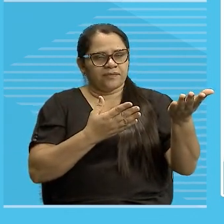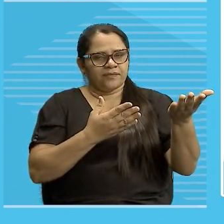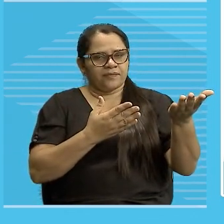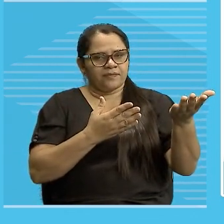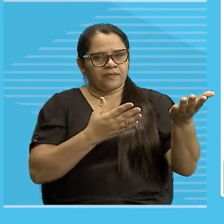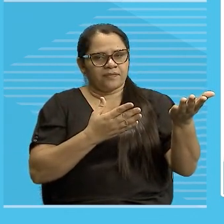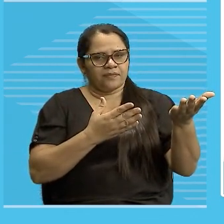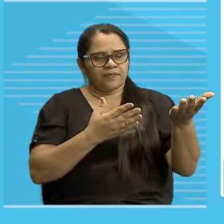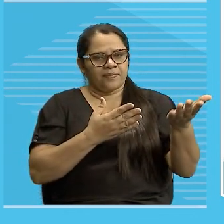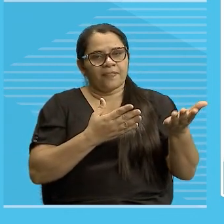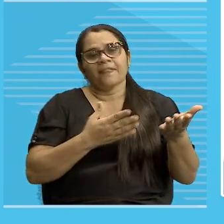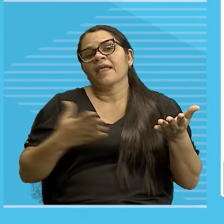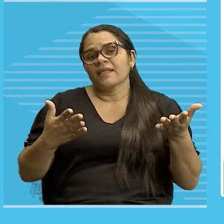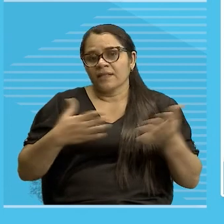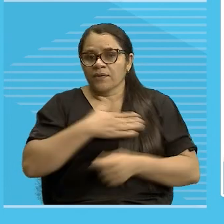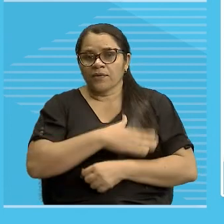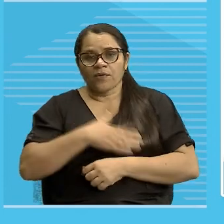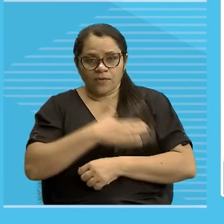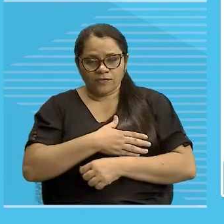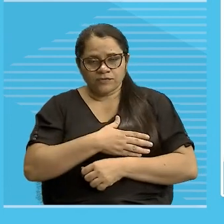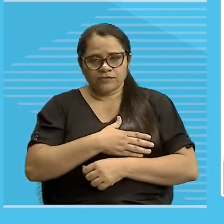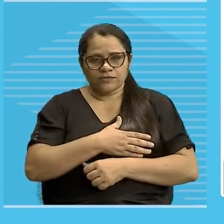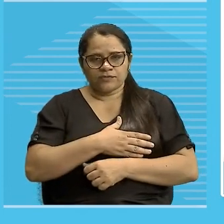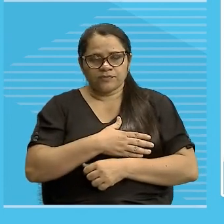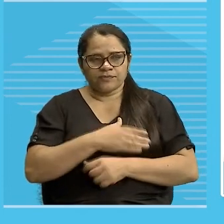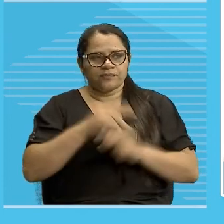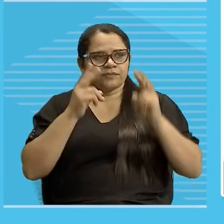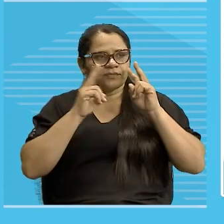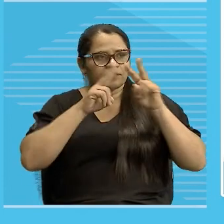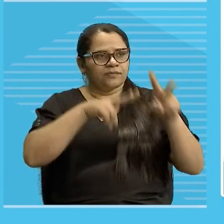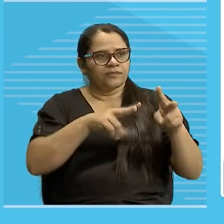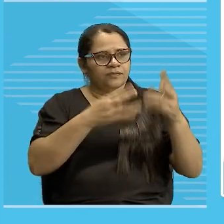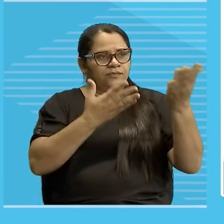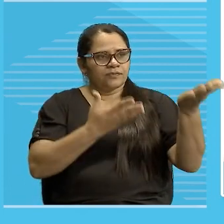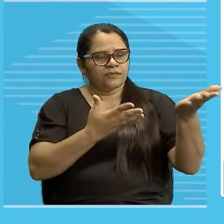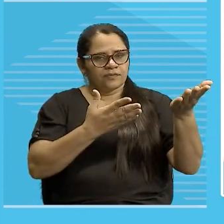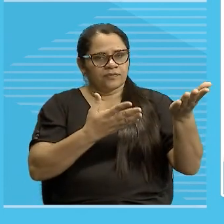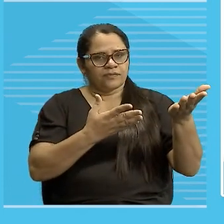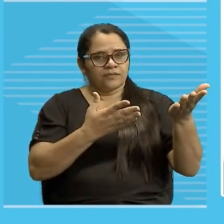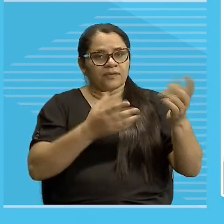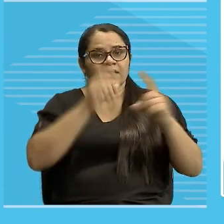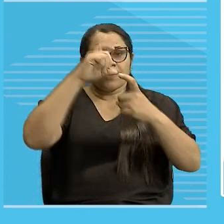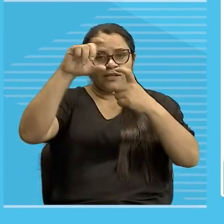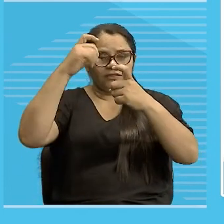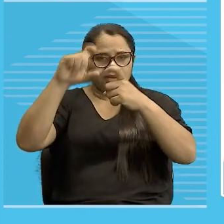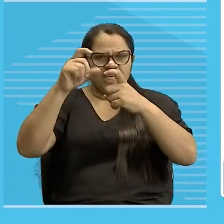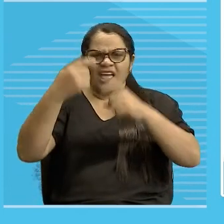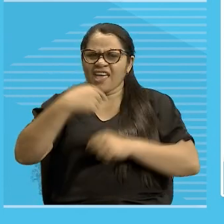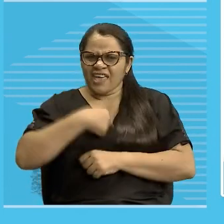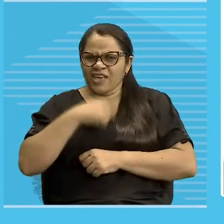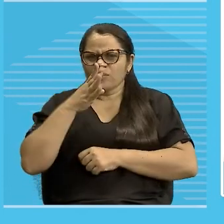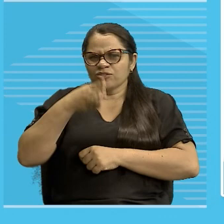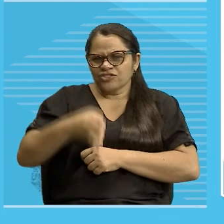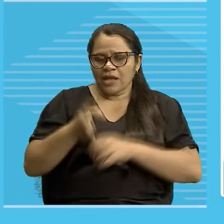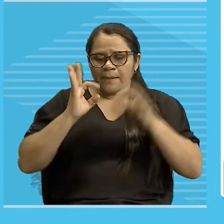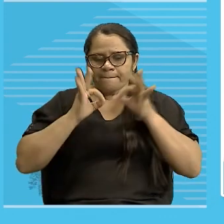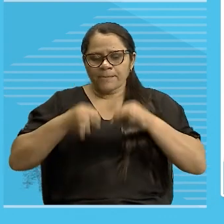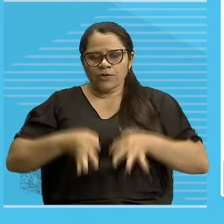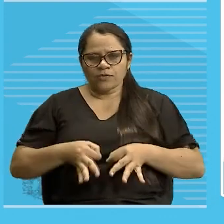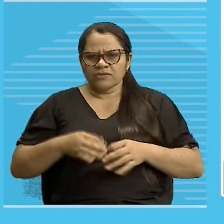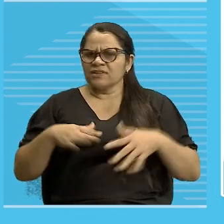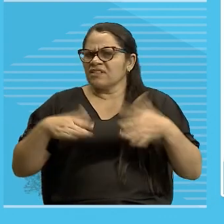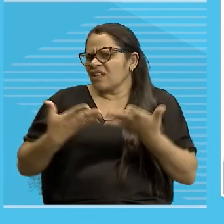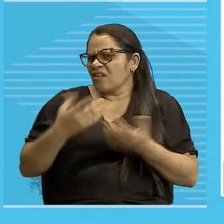para elaborar, questões, vamos lá, eu já estou pronta, e você, que roupa vai